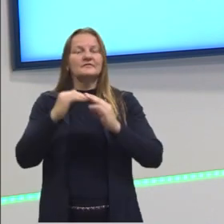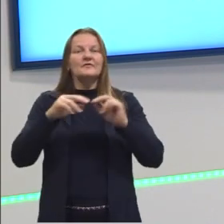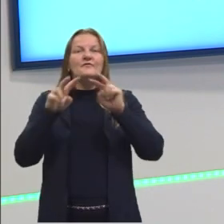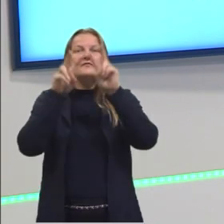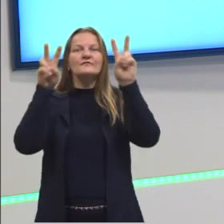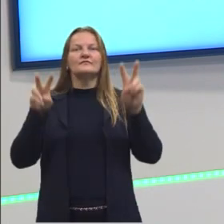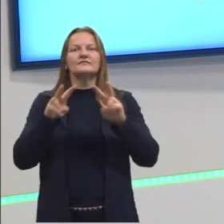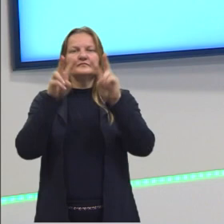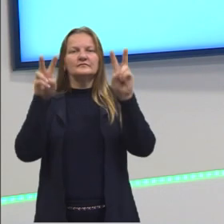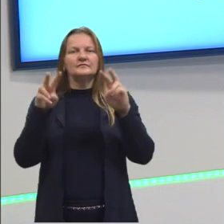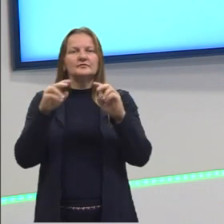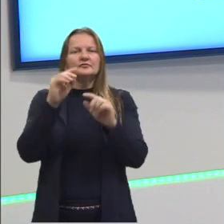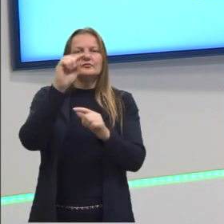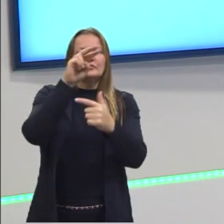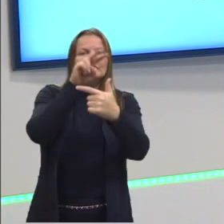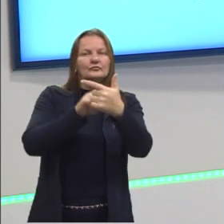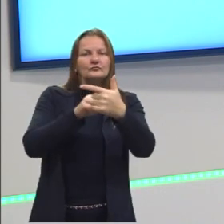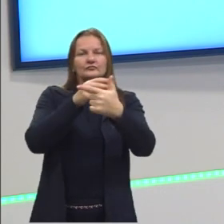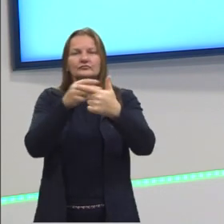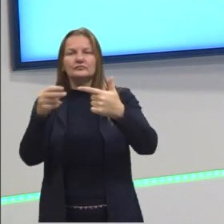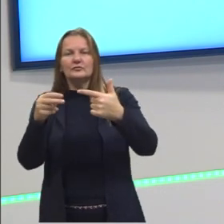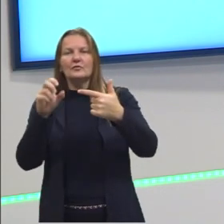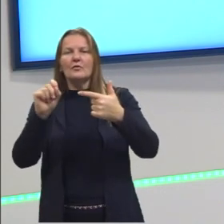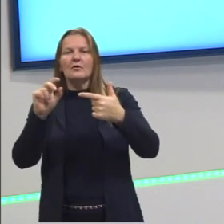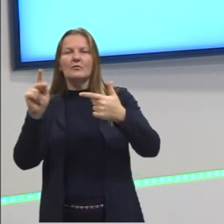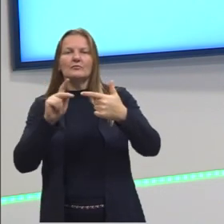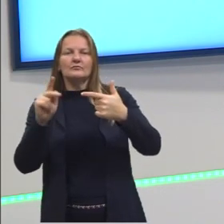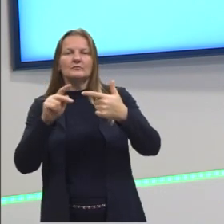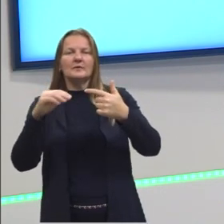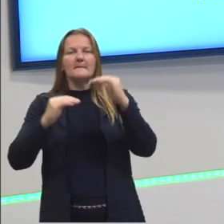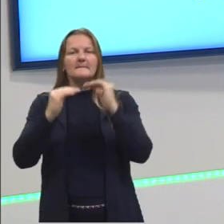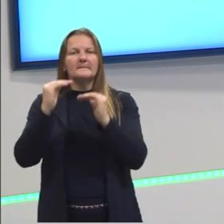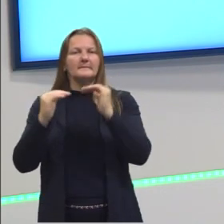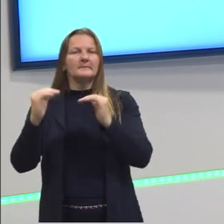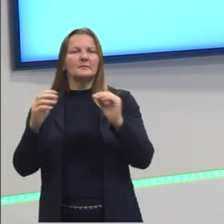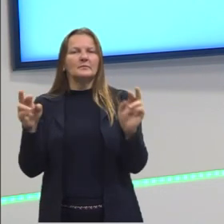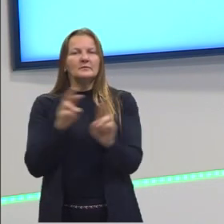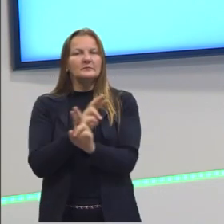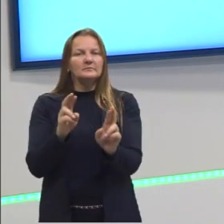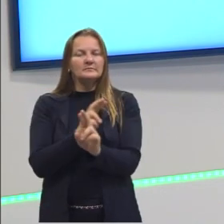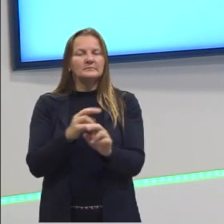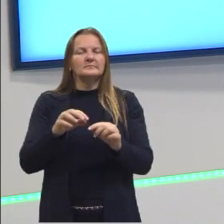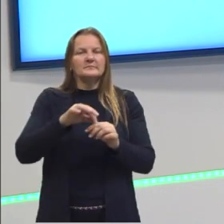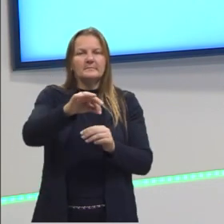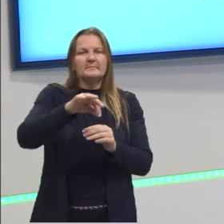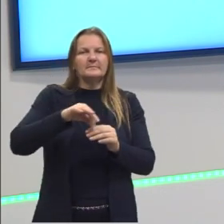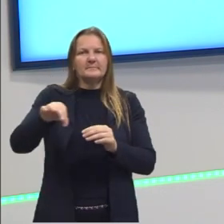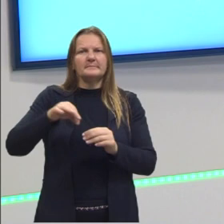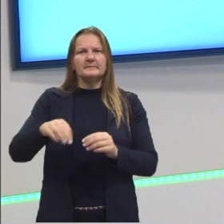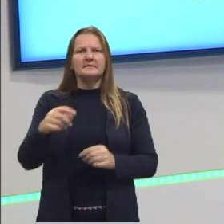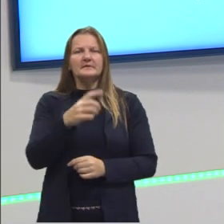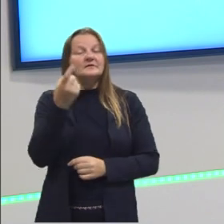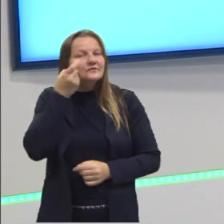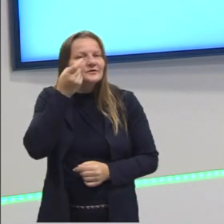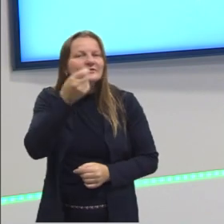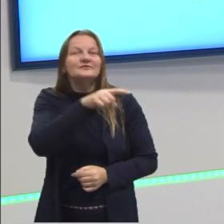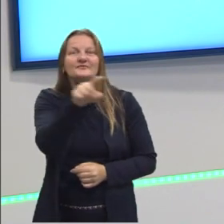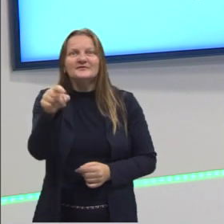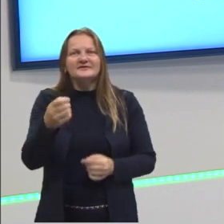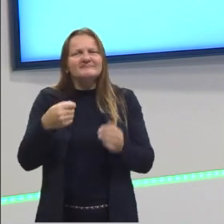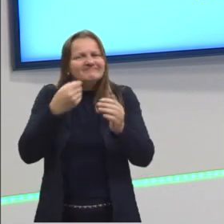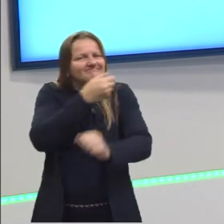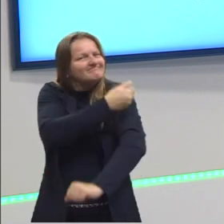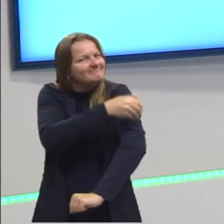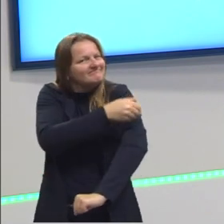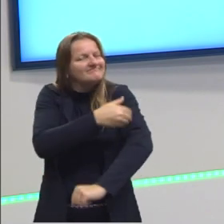quais são os segmentos que são proporcionais, né? Como que eu chego na relação. É interessante, então, que vocês treinem aí